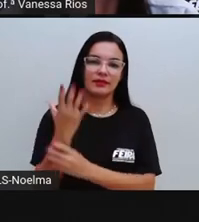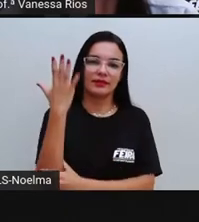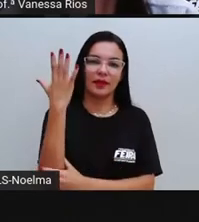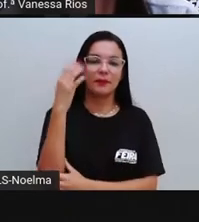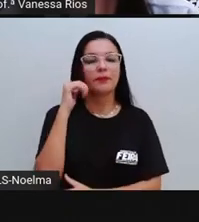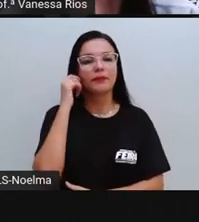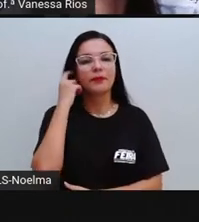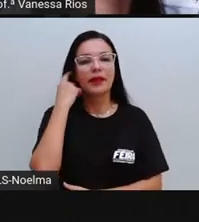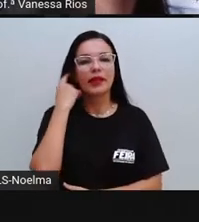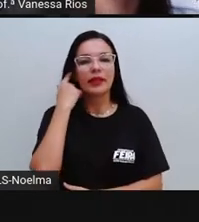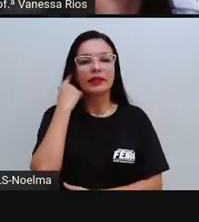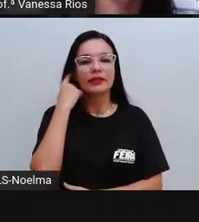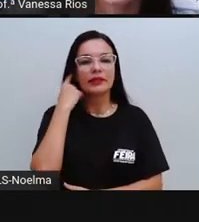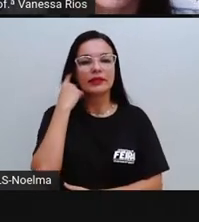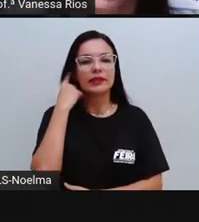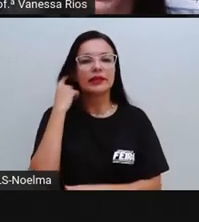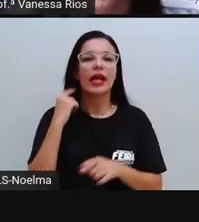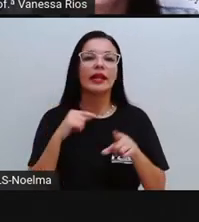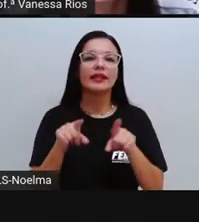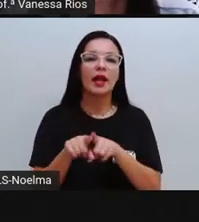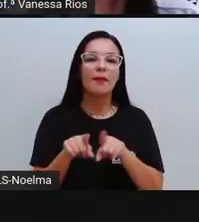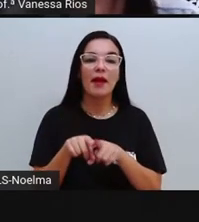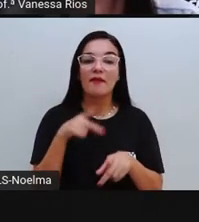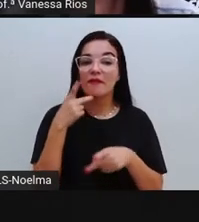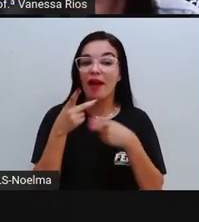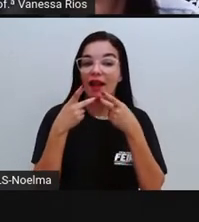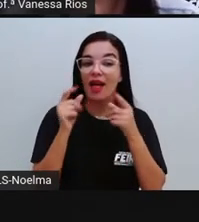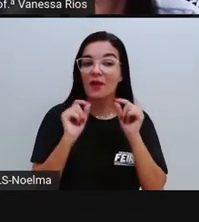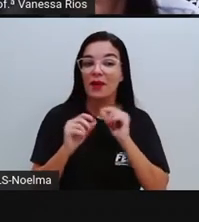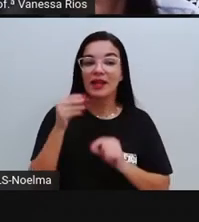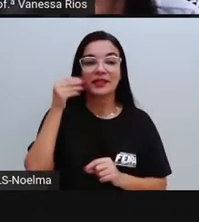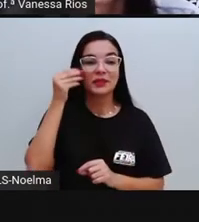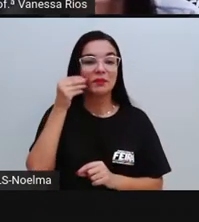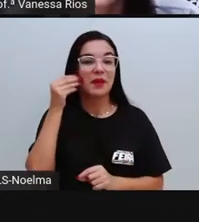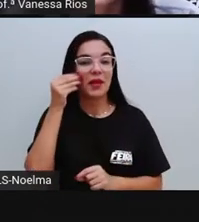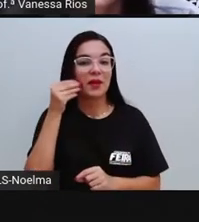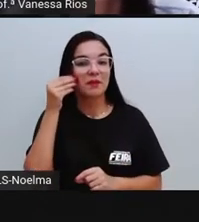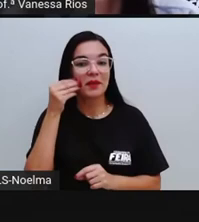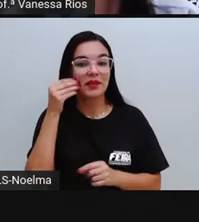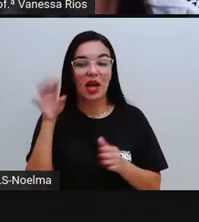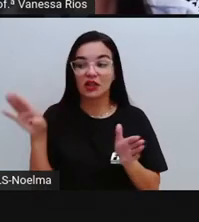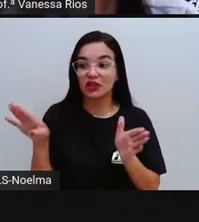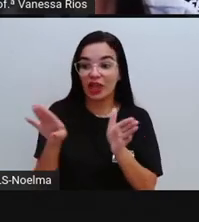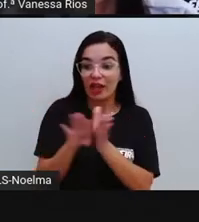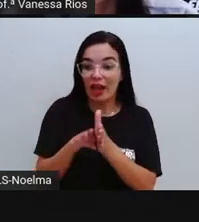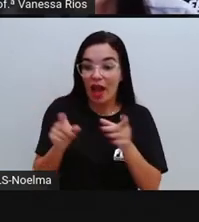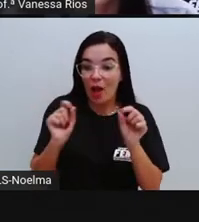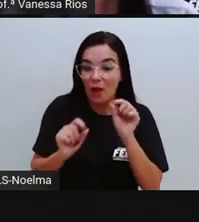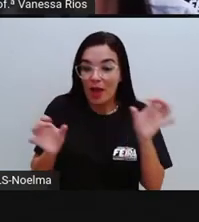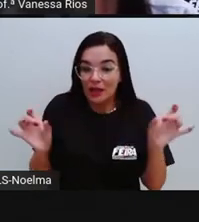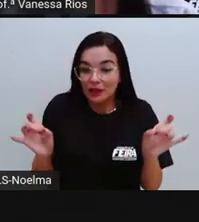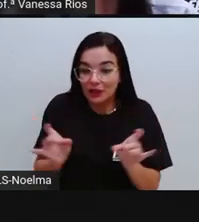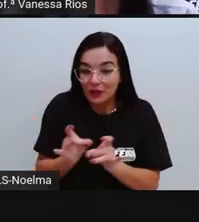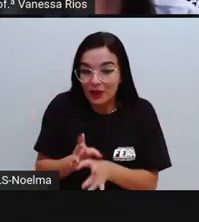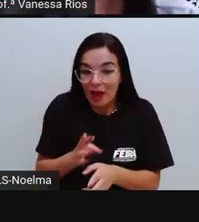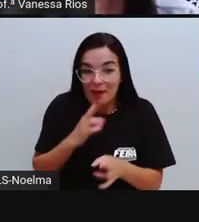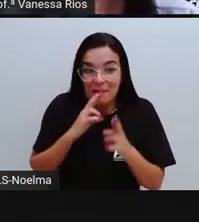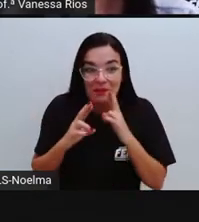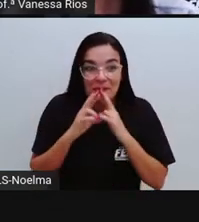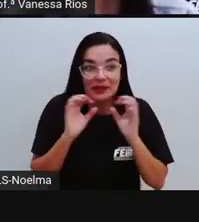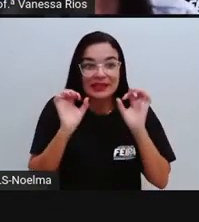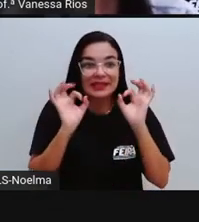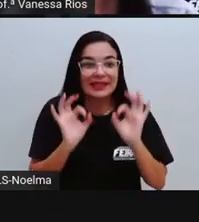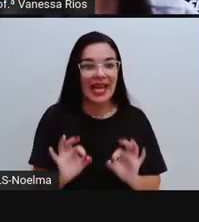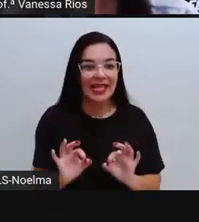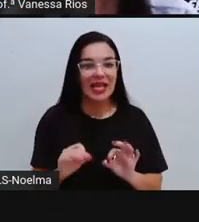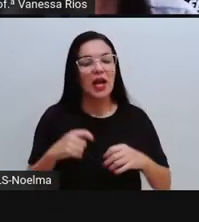E aí, por falar em experimento, chegar a esta conclusão só é possível a partir de